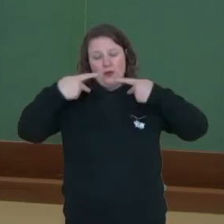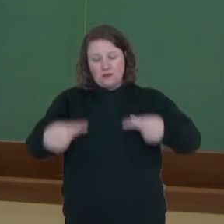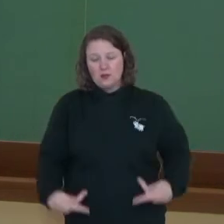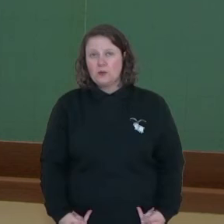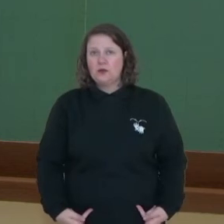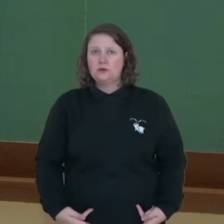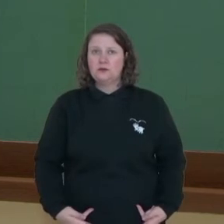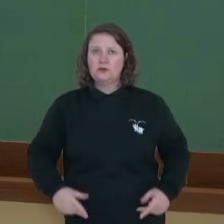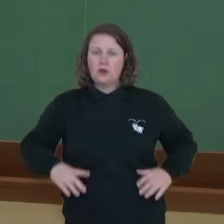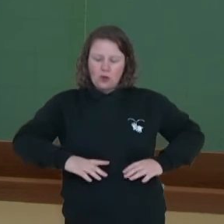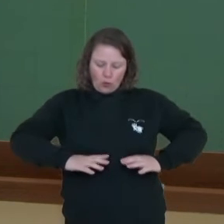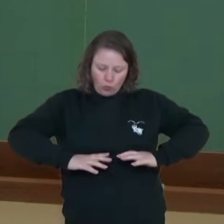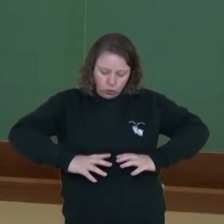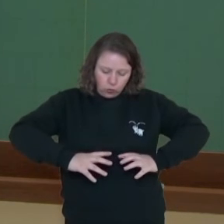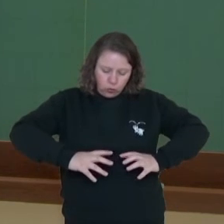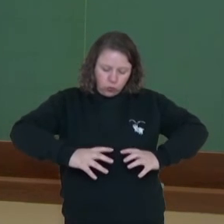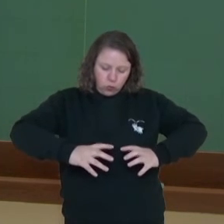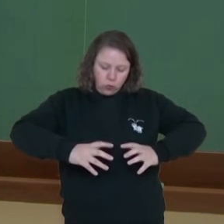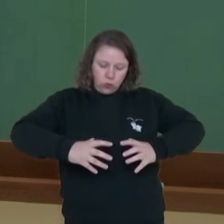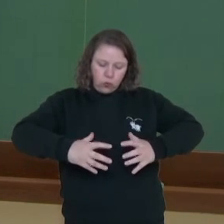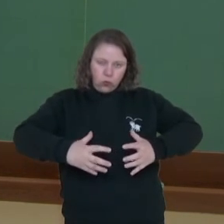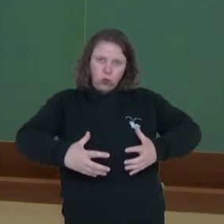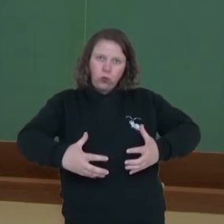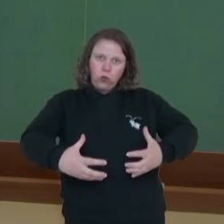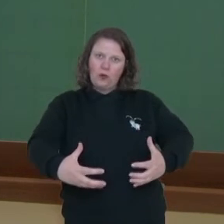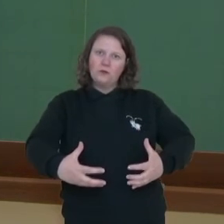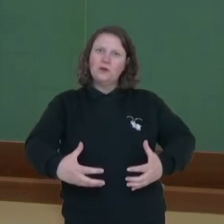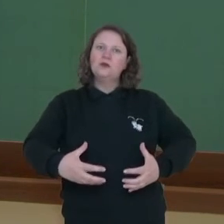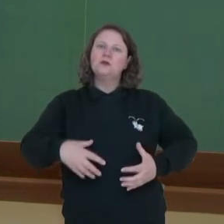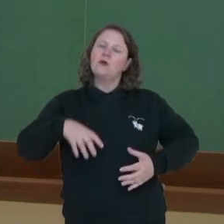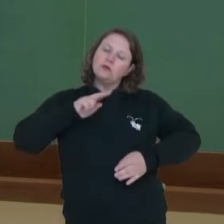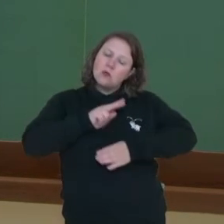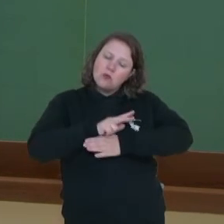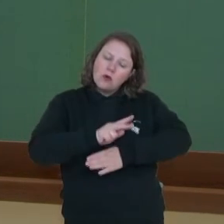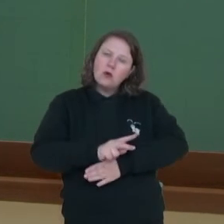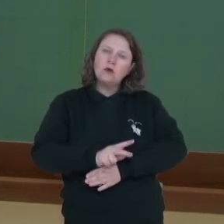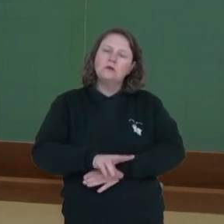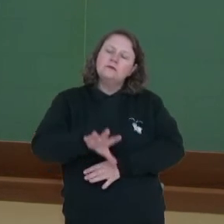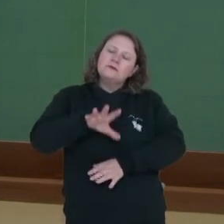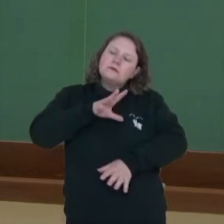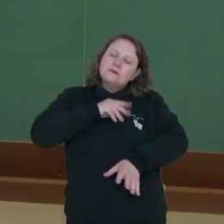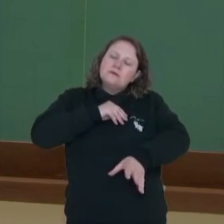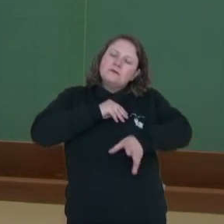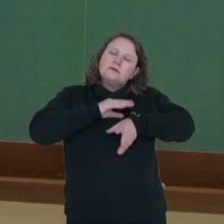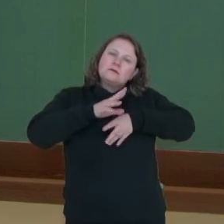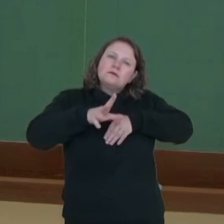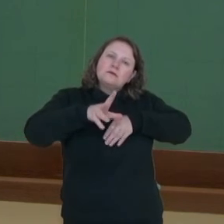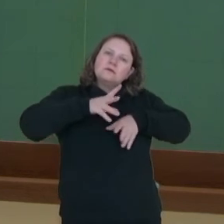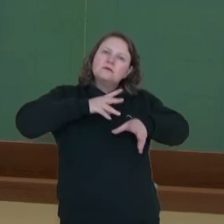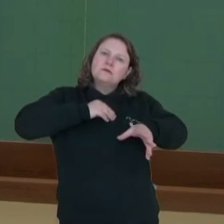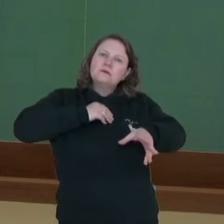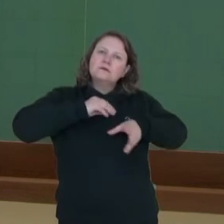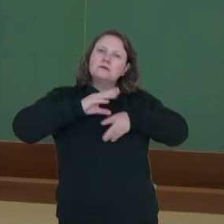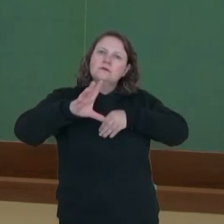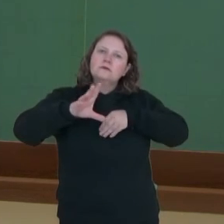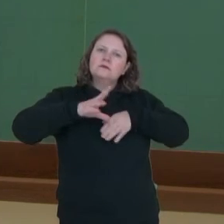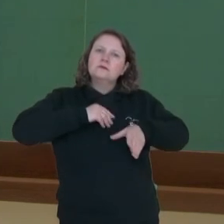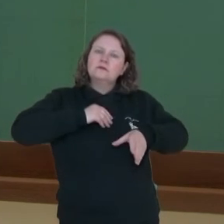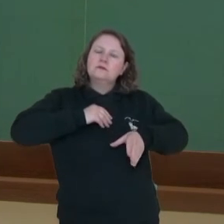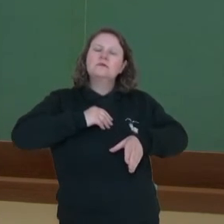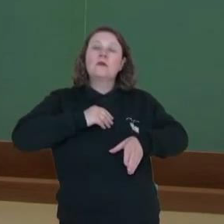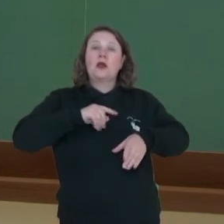todo o indivíduo, todo o nutriente que esse embriãozinho precisa para se desenvolver, ele pega da